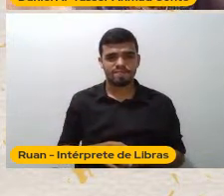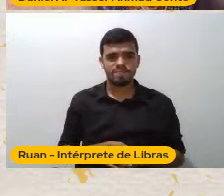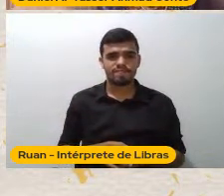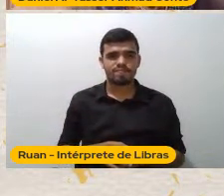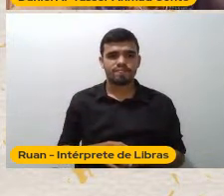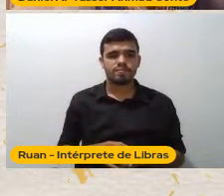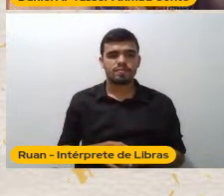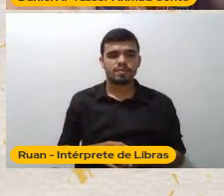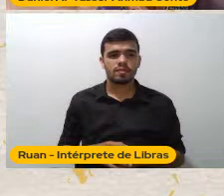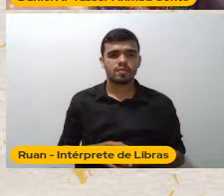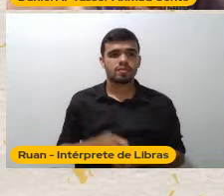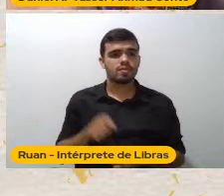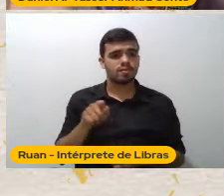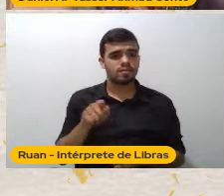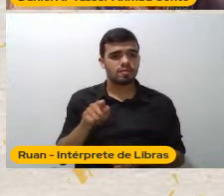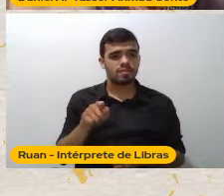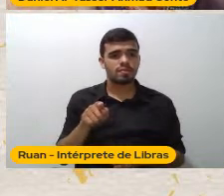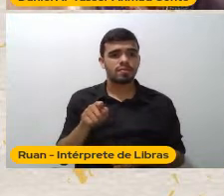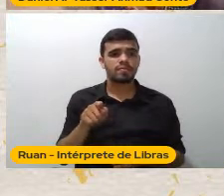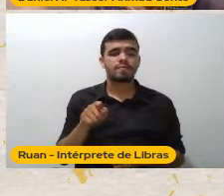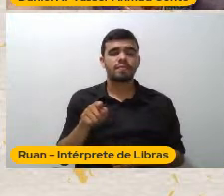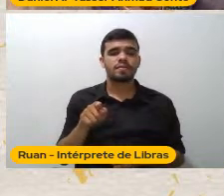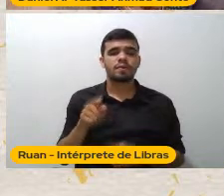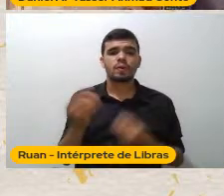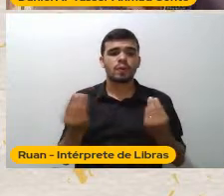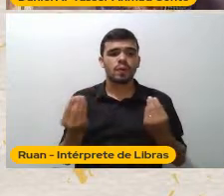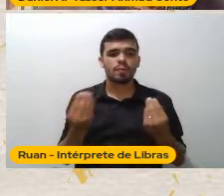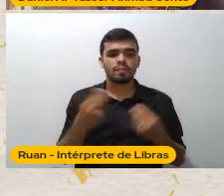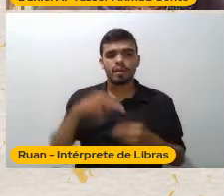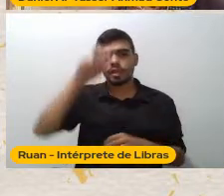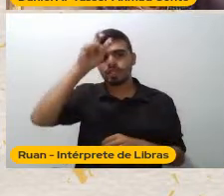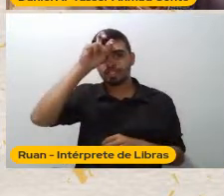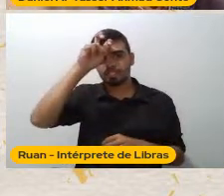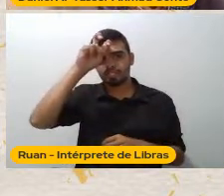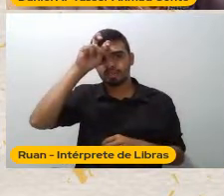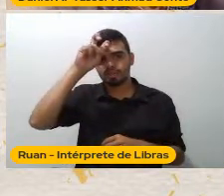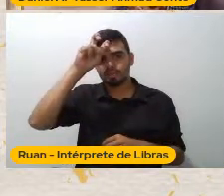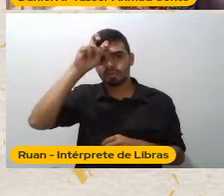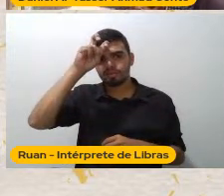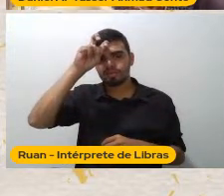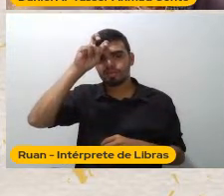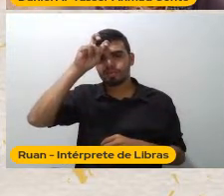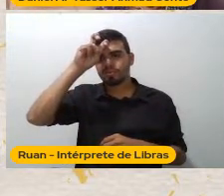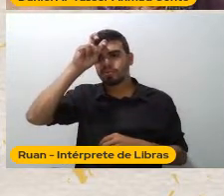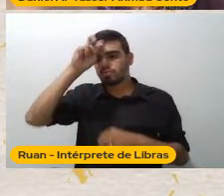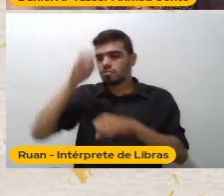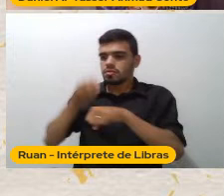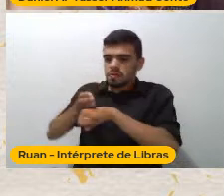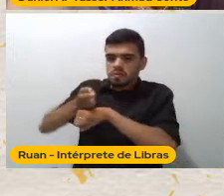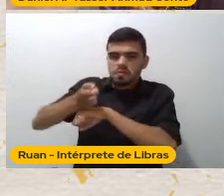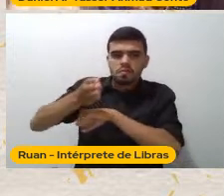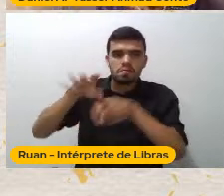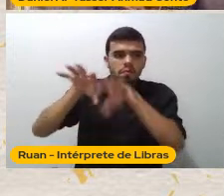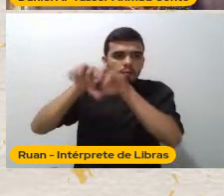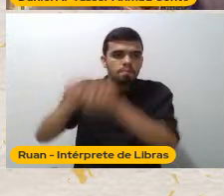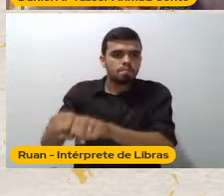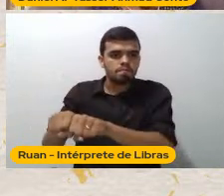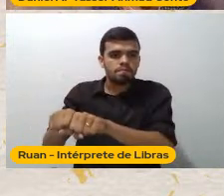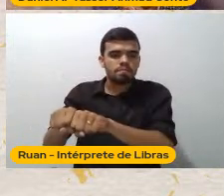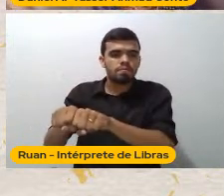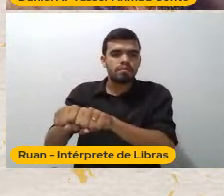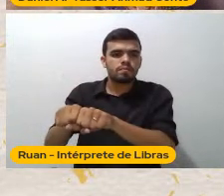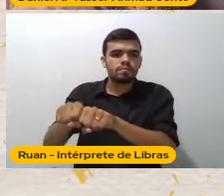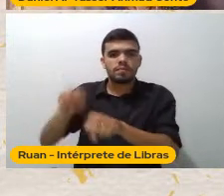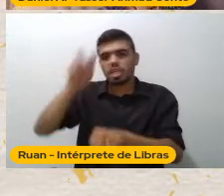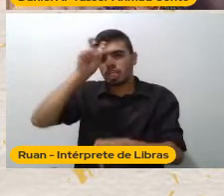partir da invasão Do Egito Por Napoleão Primeira coisa Que Napoleão Faz A segunda A primeira foi